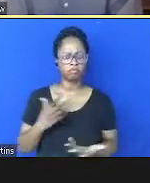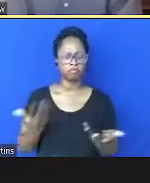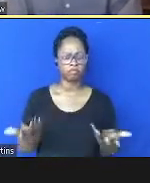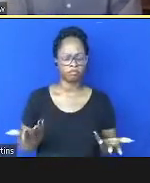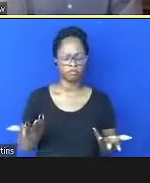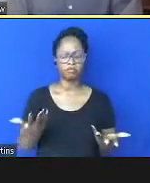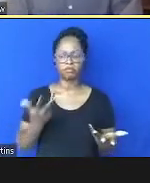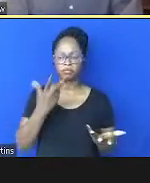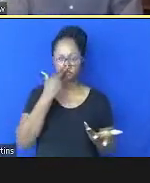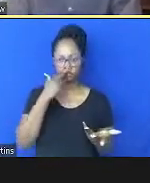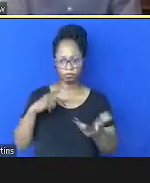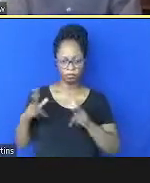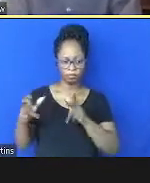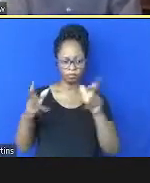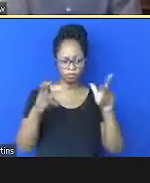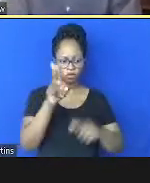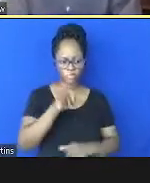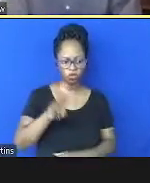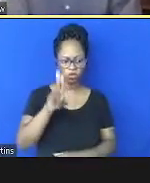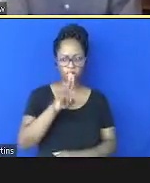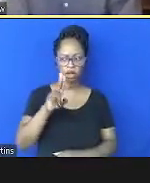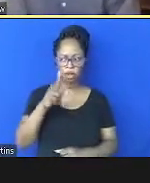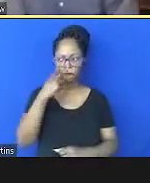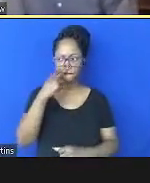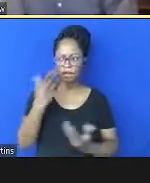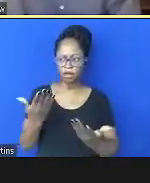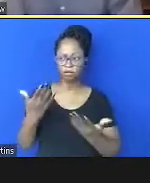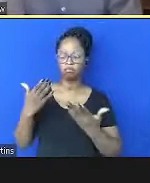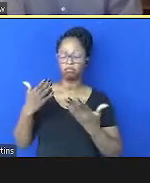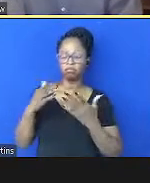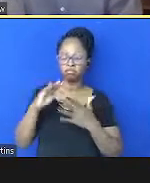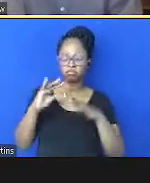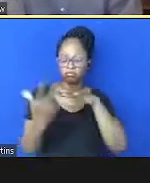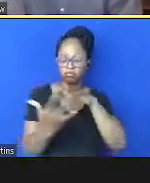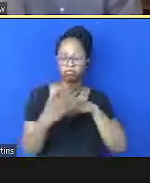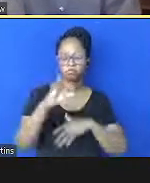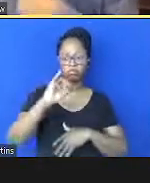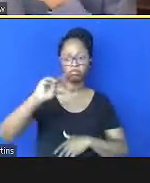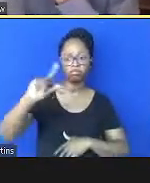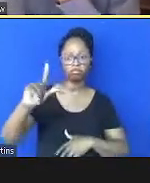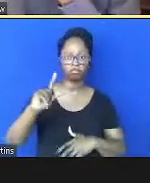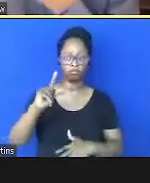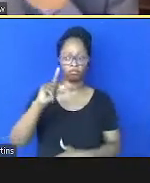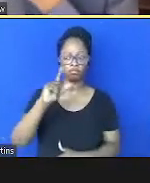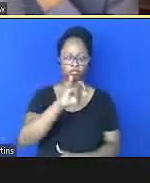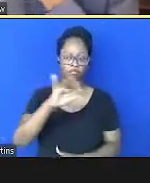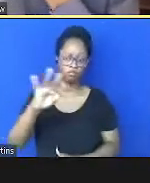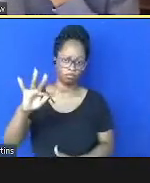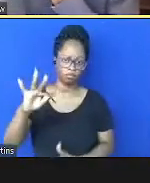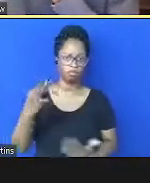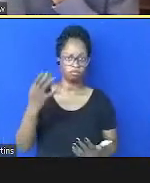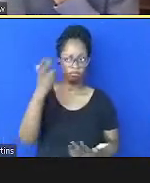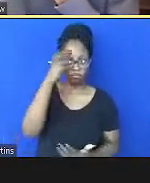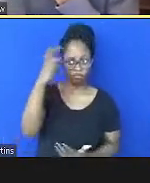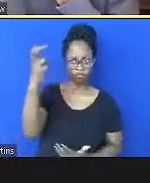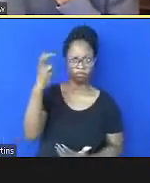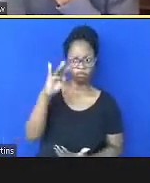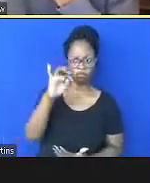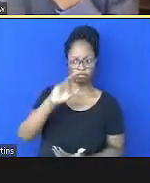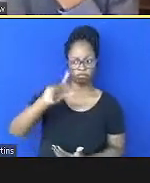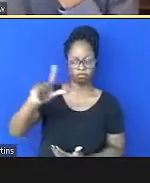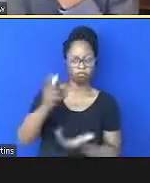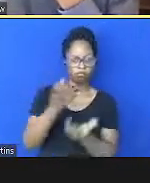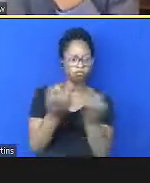usando as questões digitais de inteligência artificial vendo a distribuição